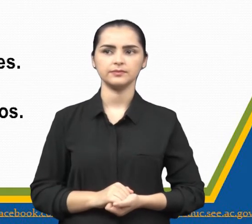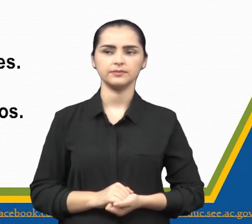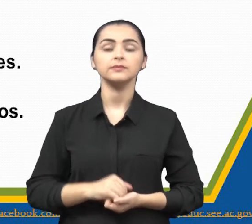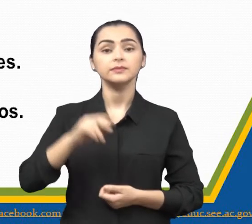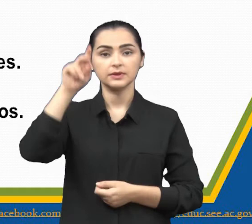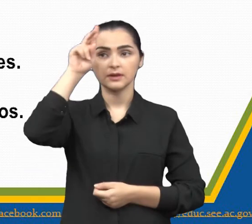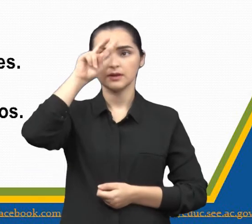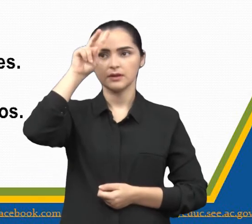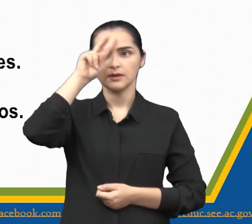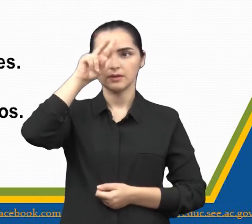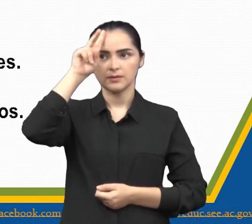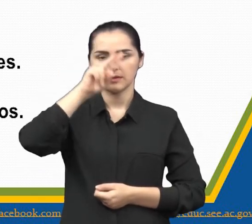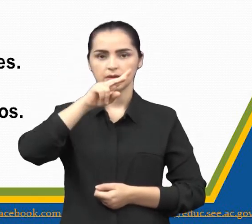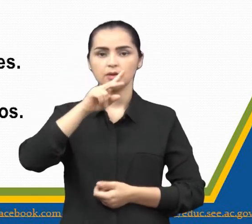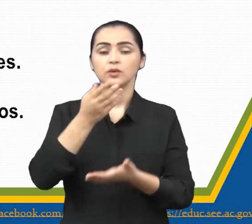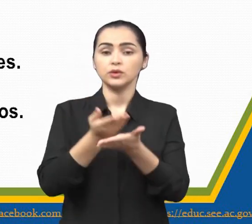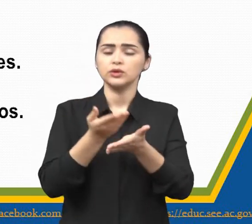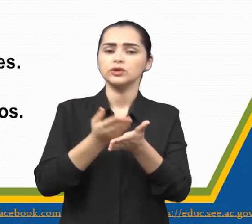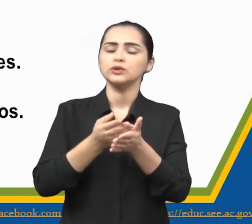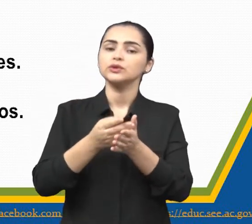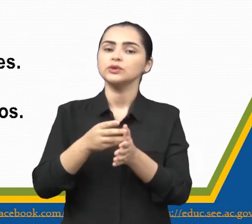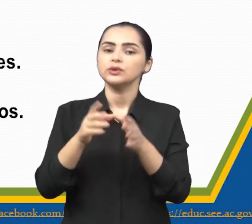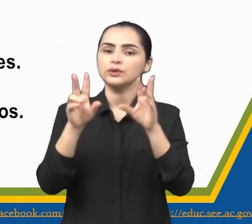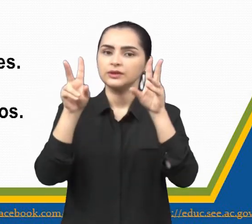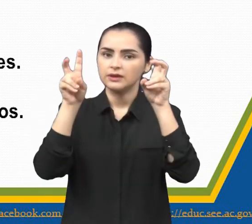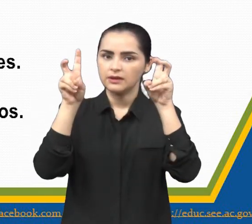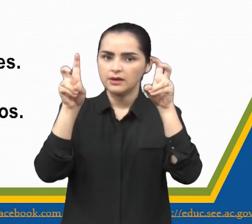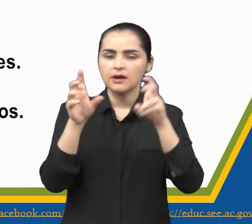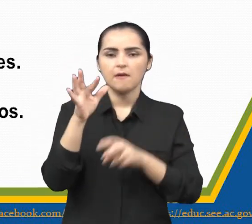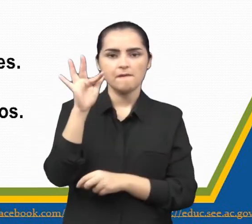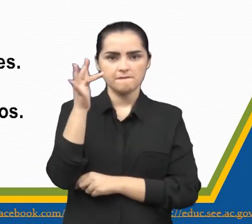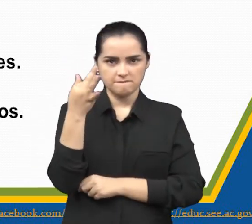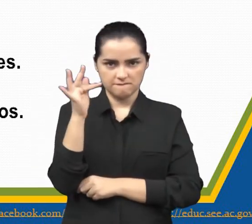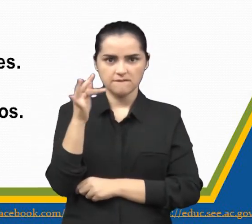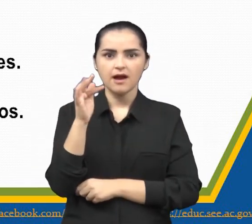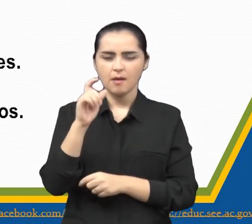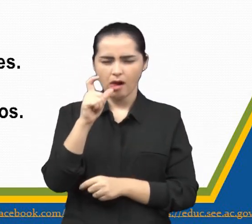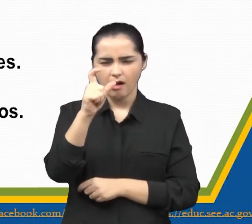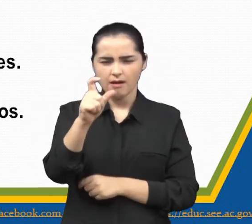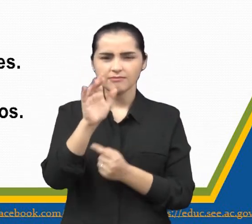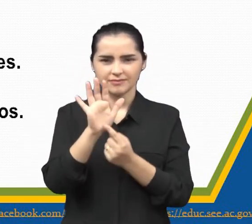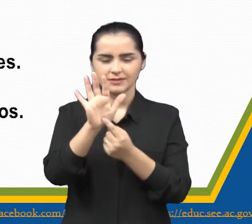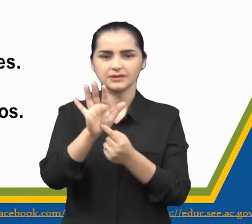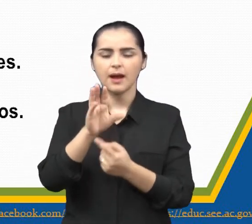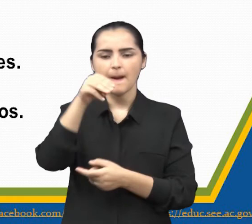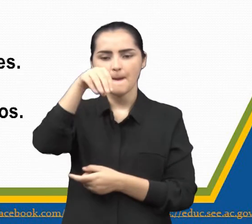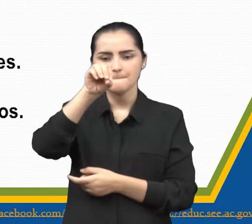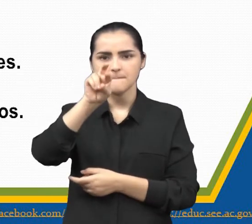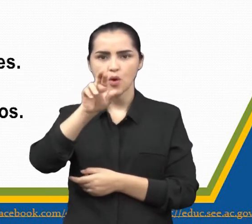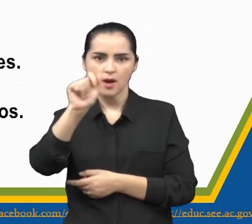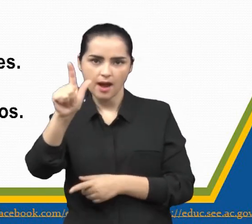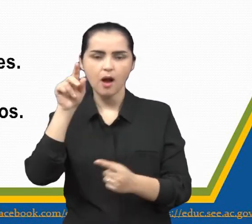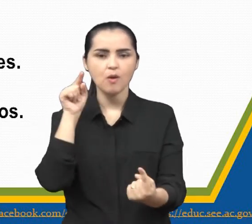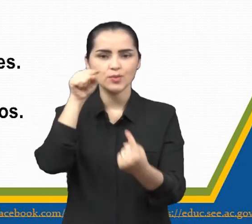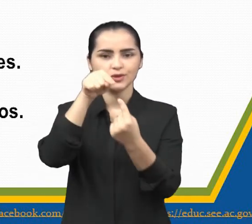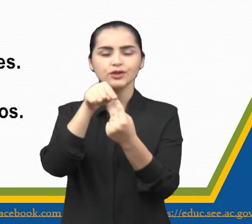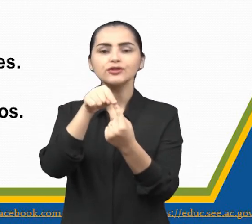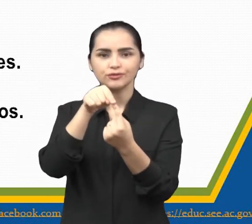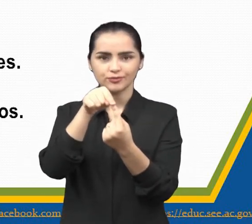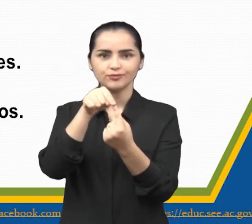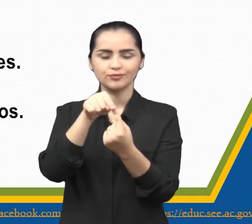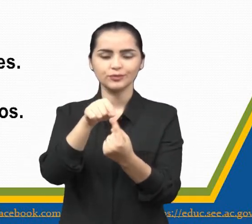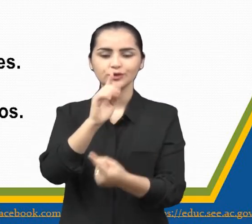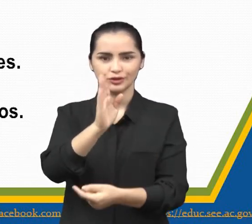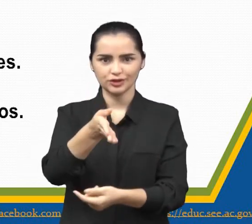Relembrando, Nosso estudo sobre fábula. Já está destacado aí, ó. A moral tem como objetivo. A moral que nós